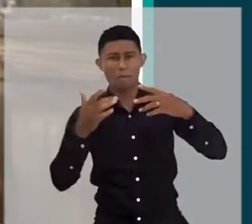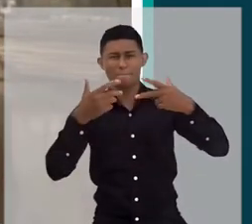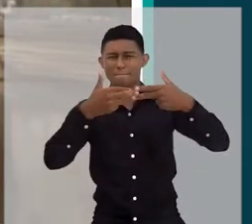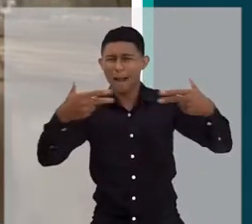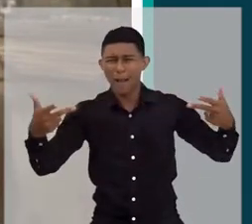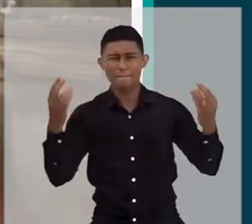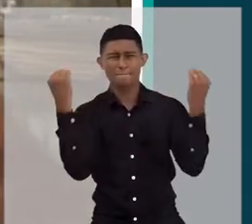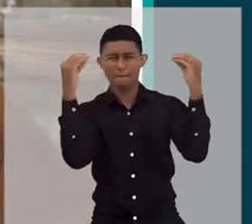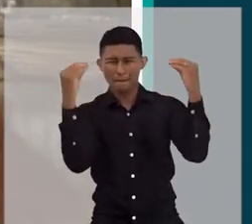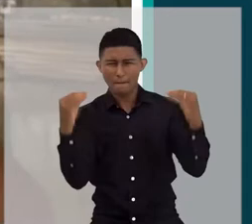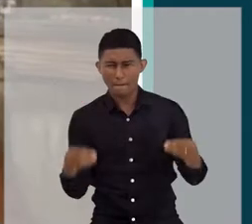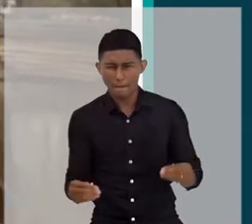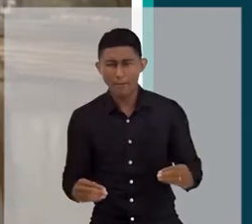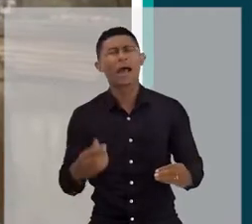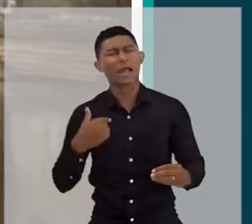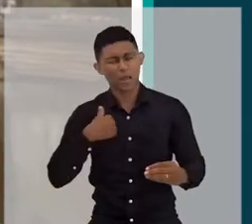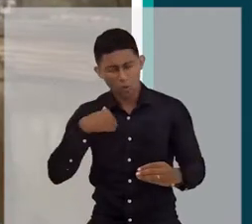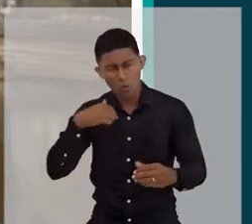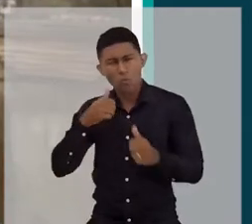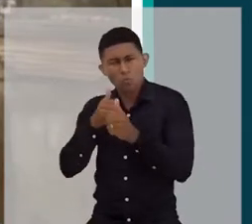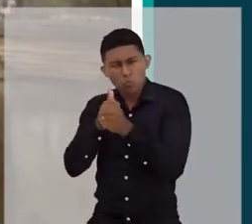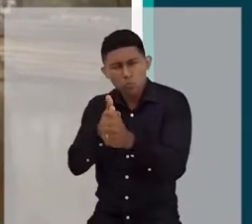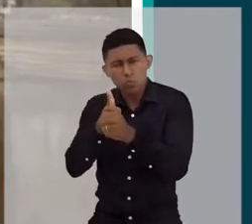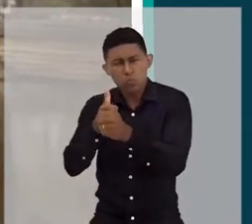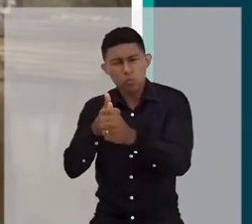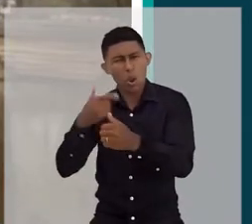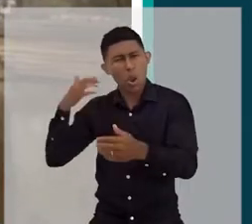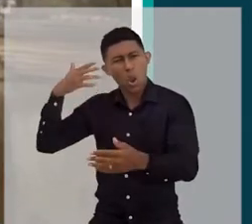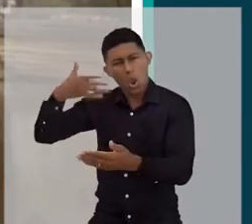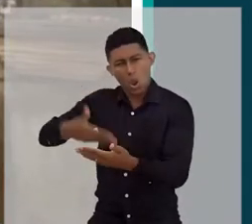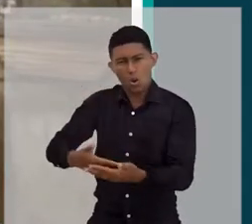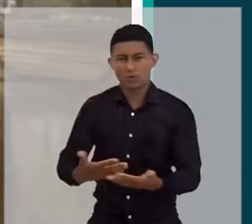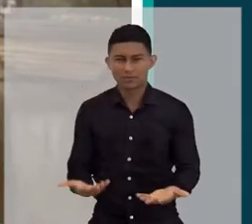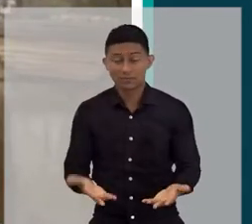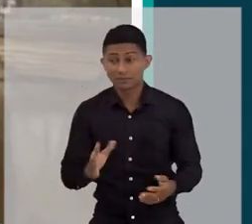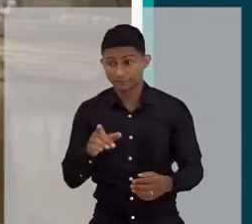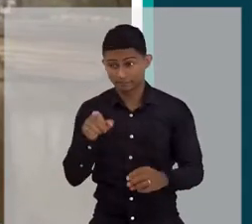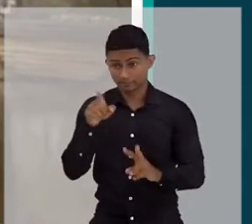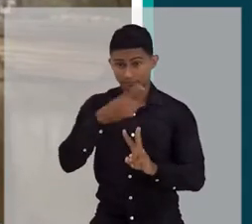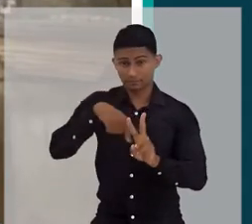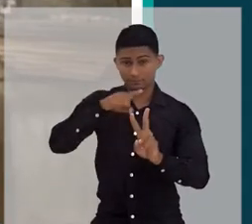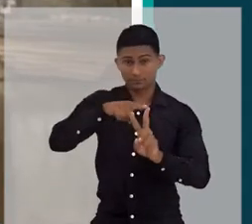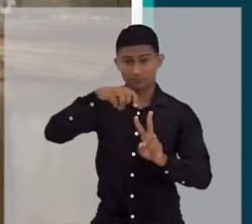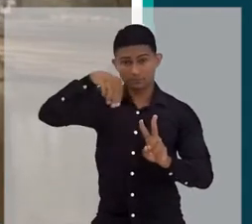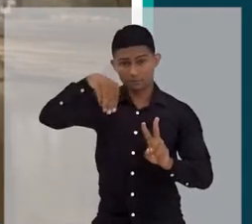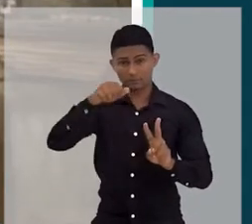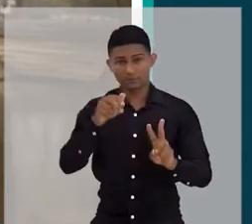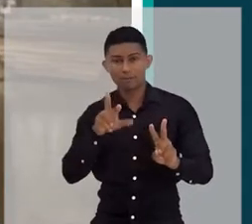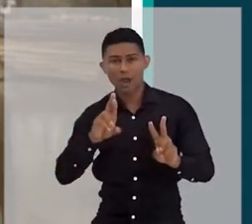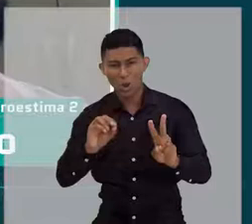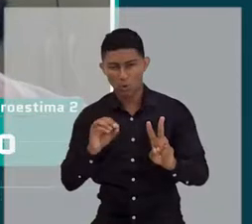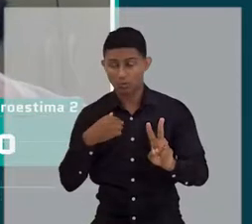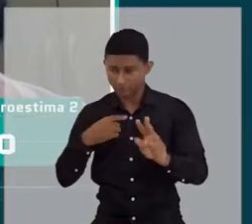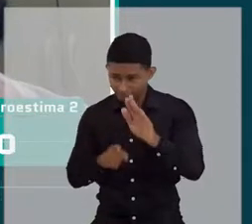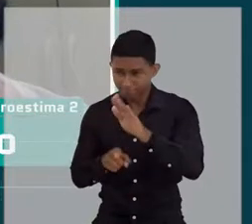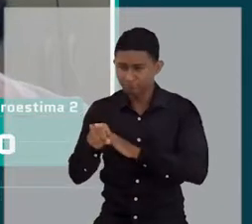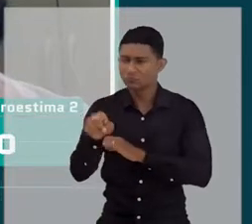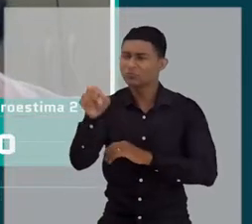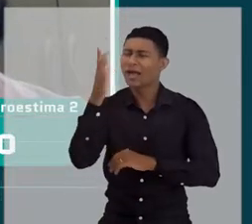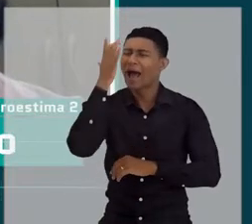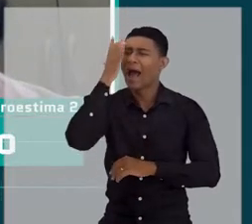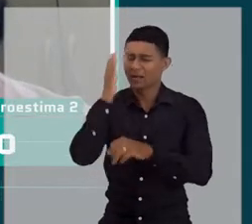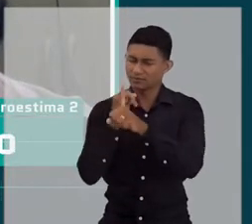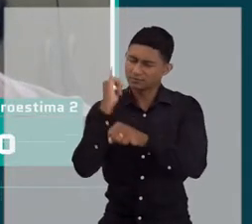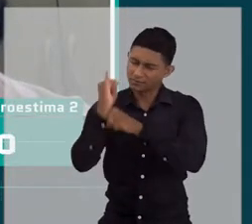esse movimento. Aí eu te pergunto, Mauro, se você acha que a internet proporcionou uma